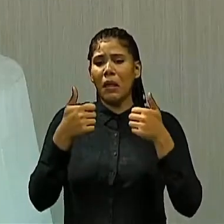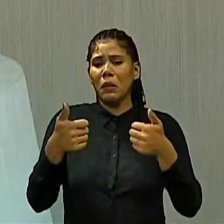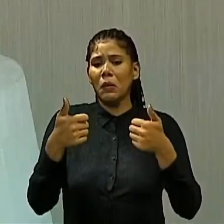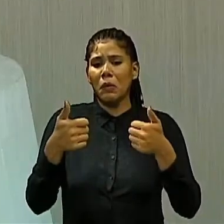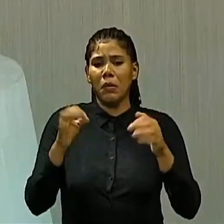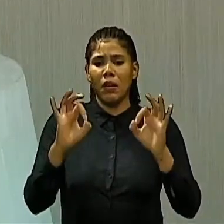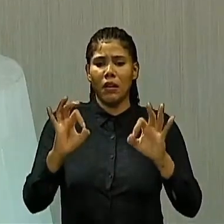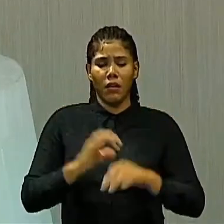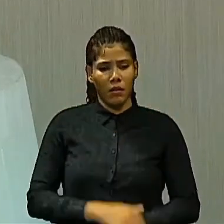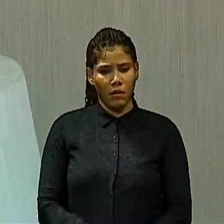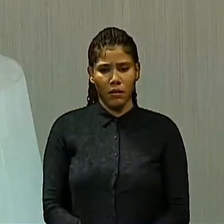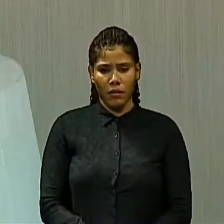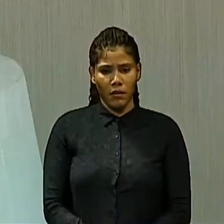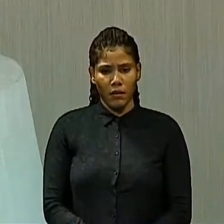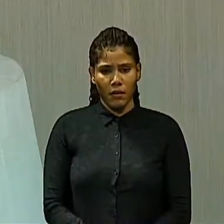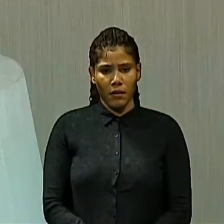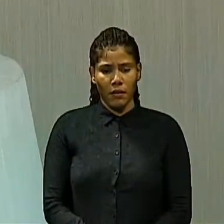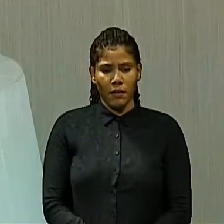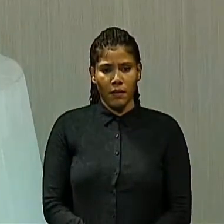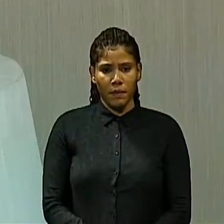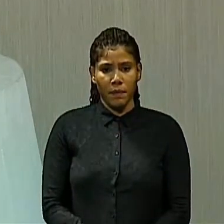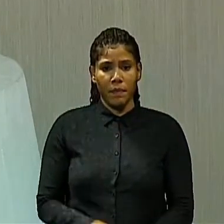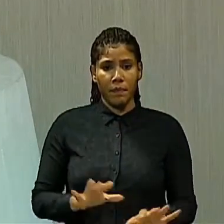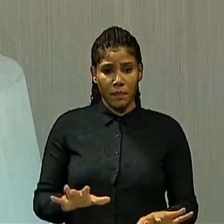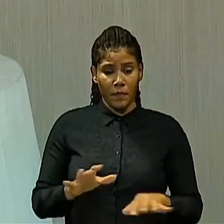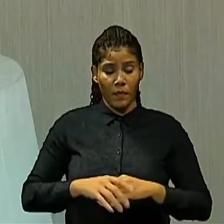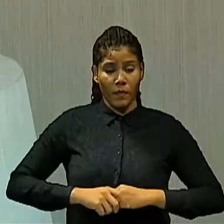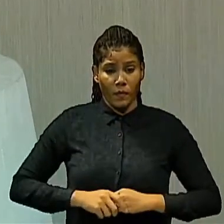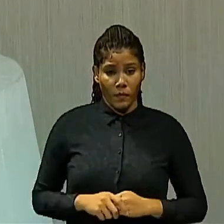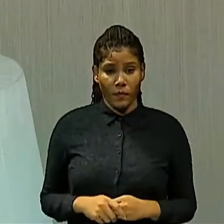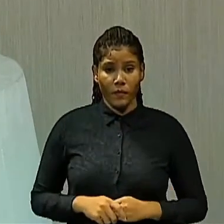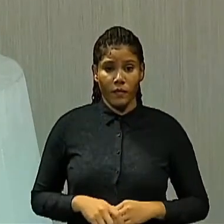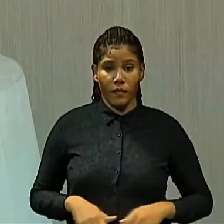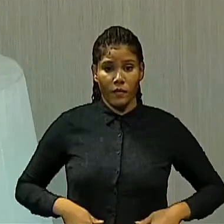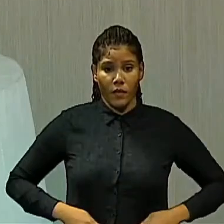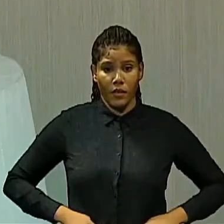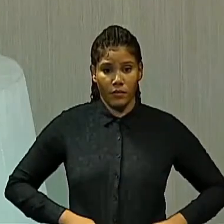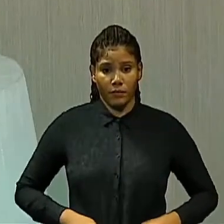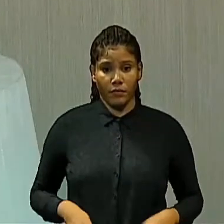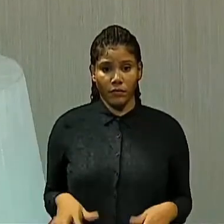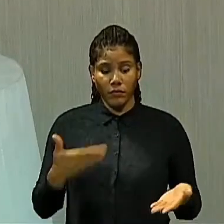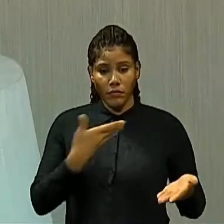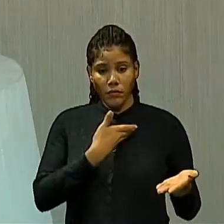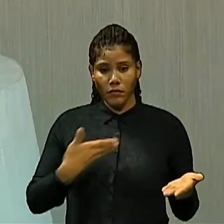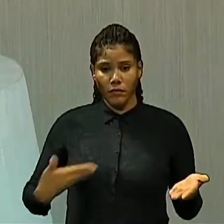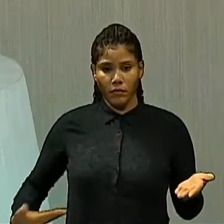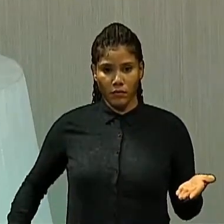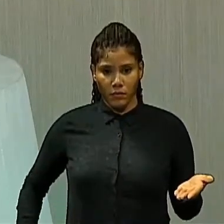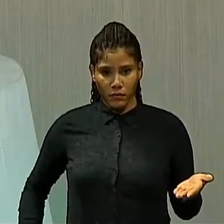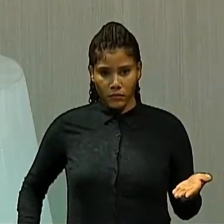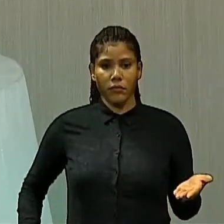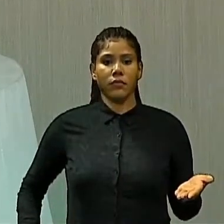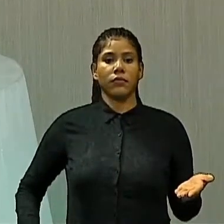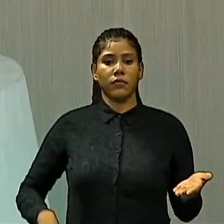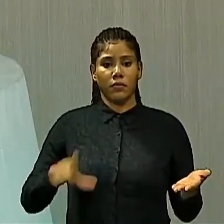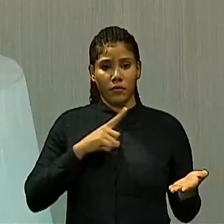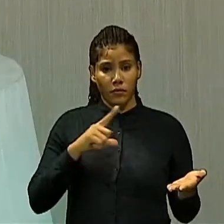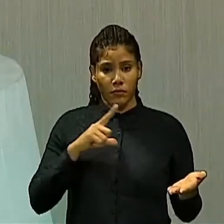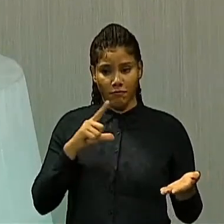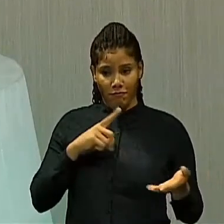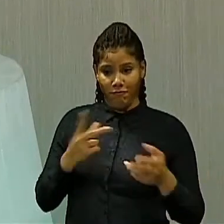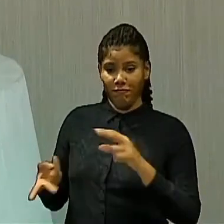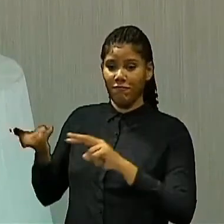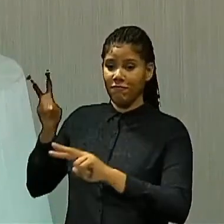Uma parte, meu deputado. Os detentores do poder, que tem os detentos,